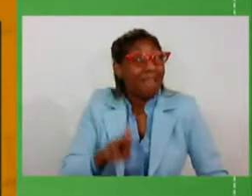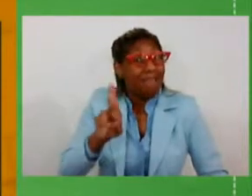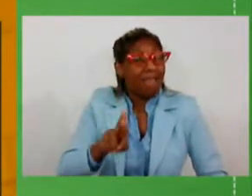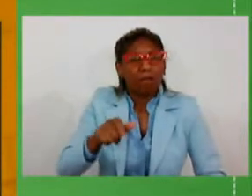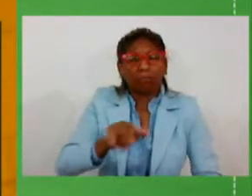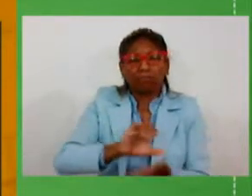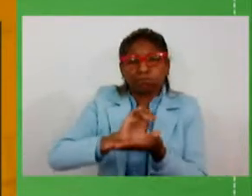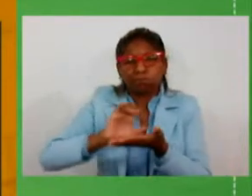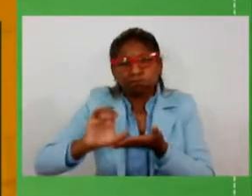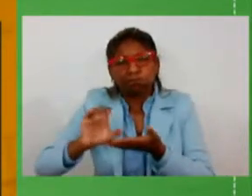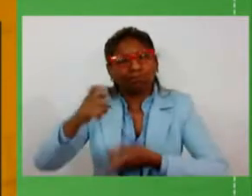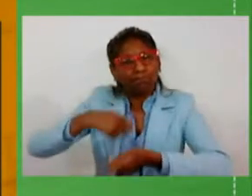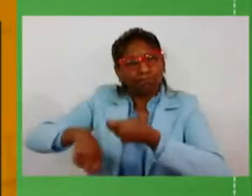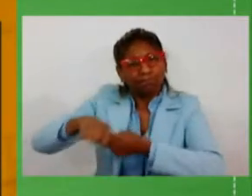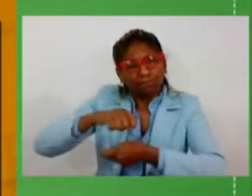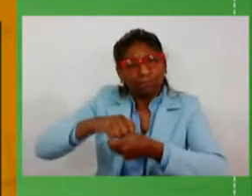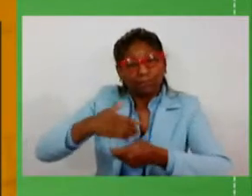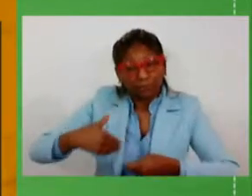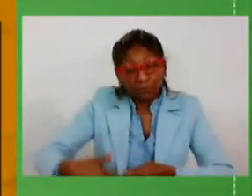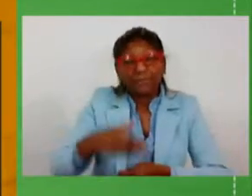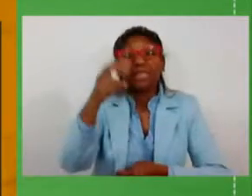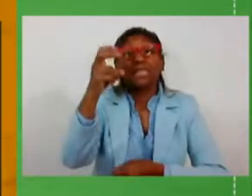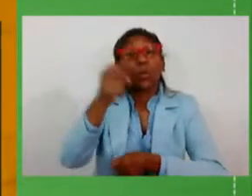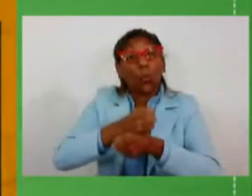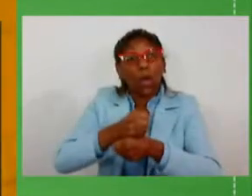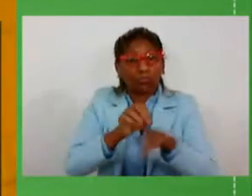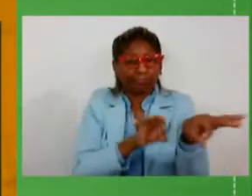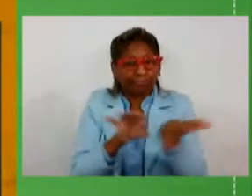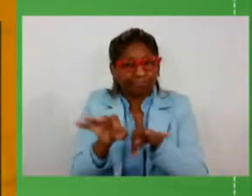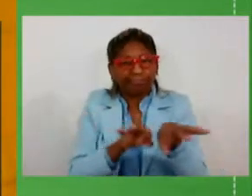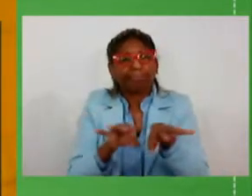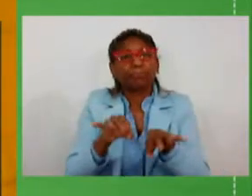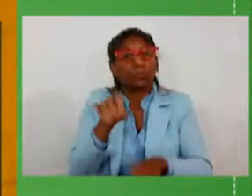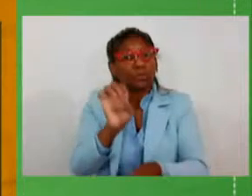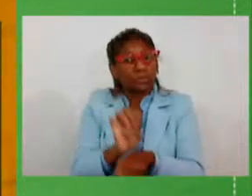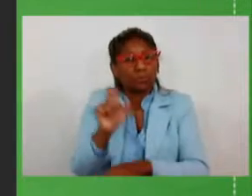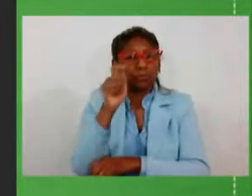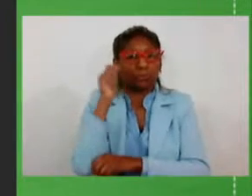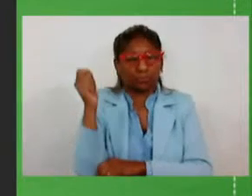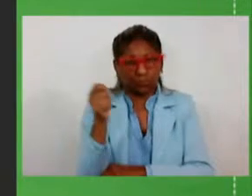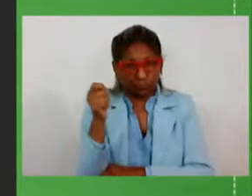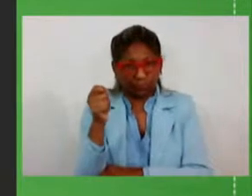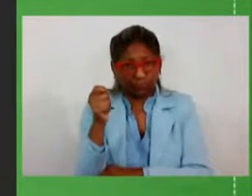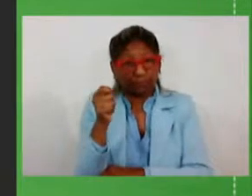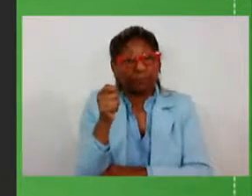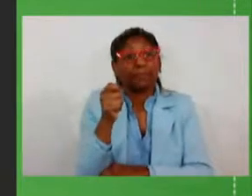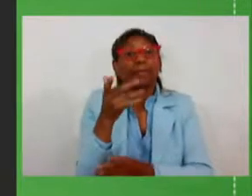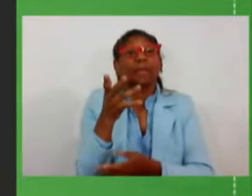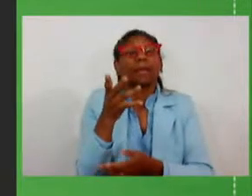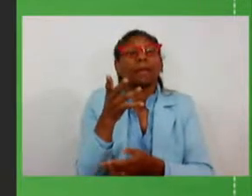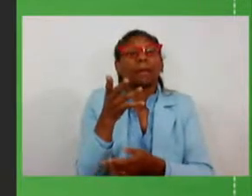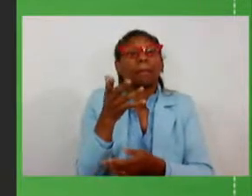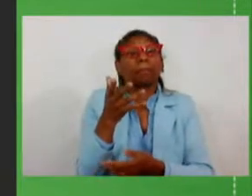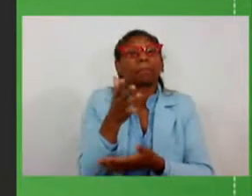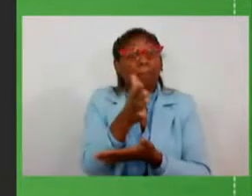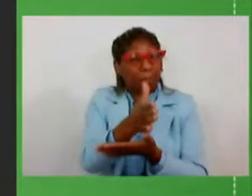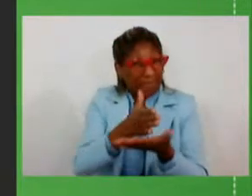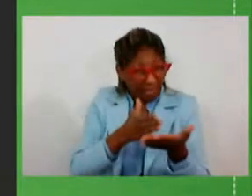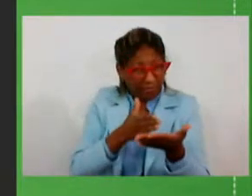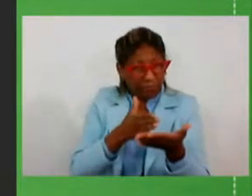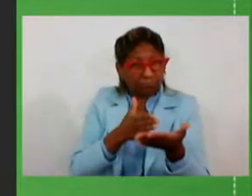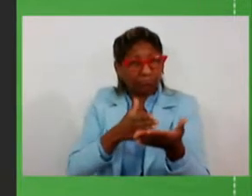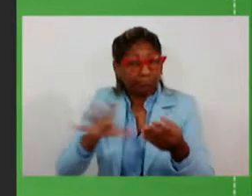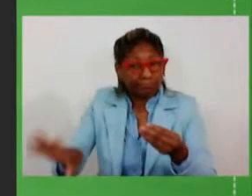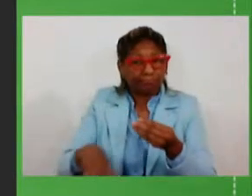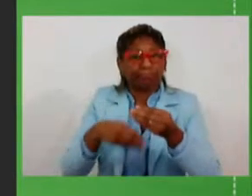projetados aí nos próximos cinco anos para o nosso Estado. Parte destes investimentos, na parceria com o